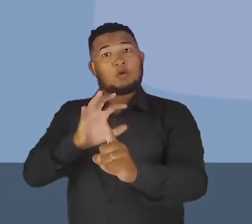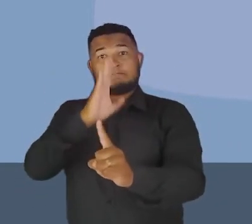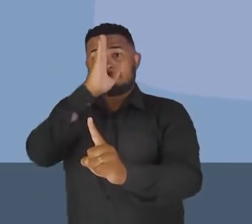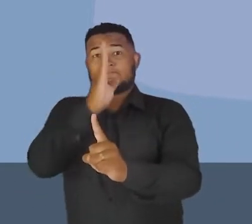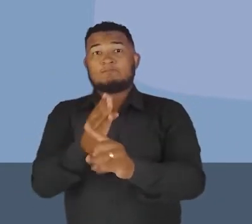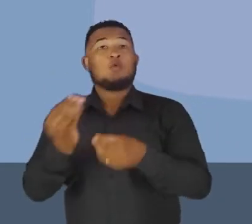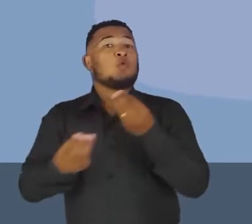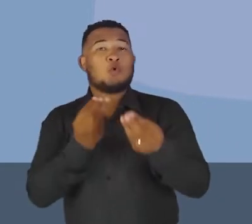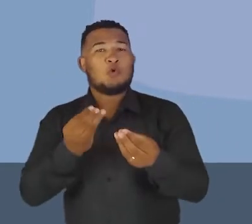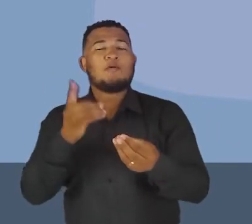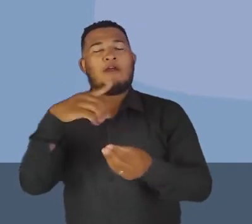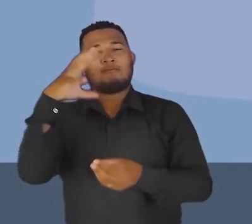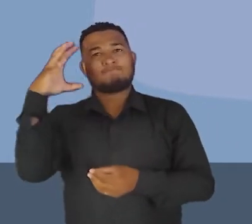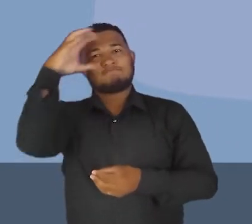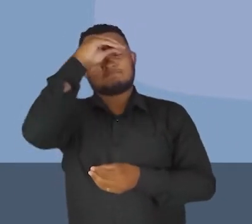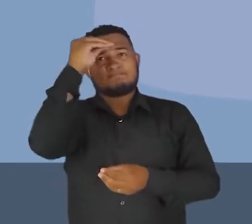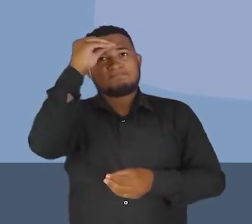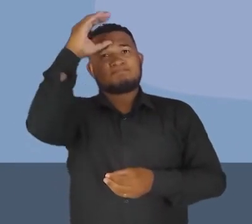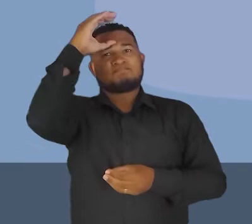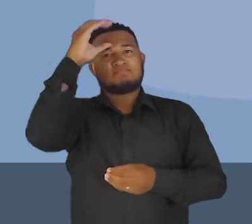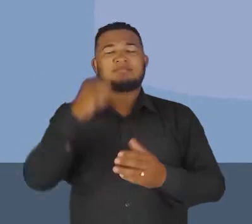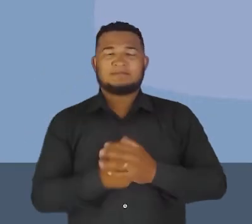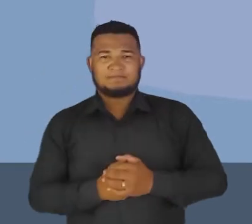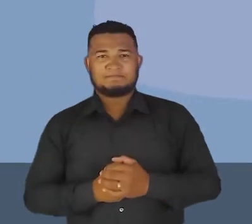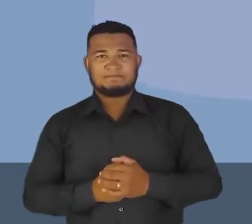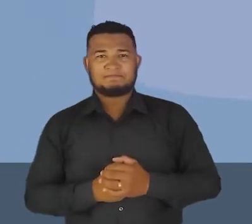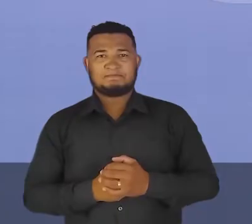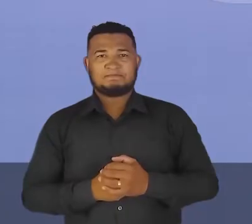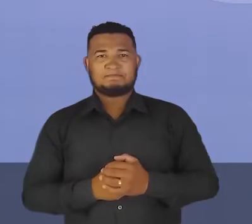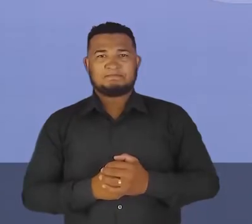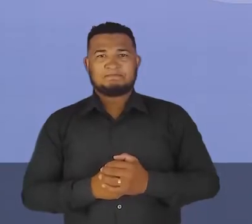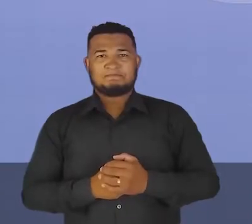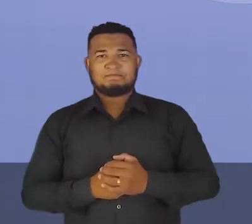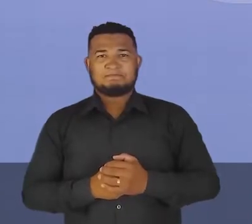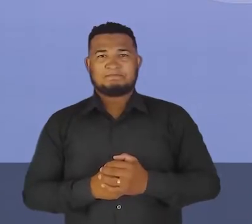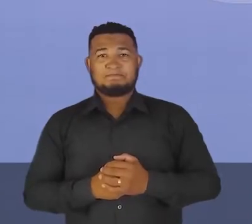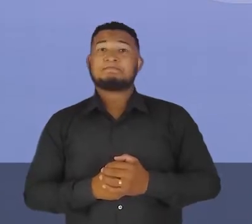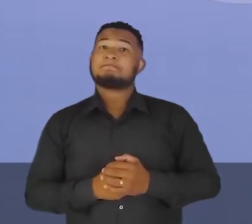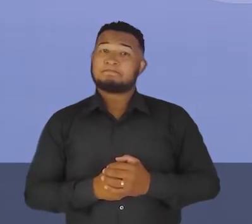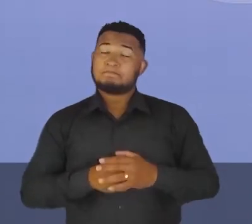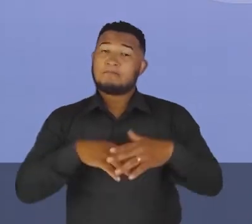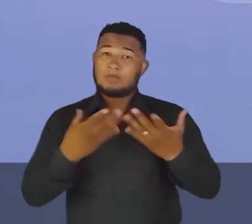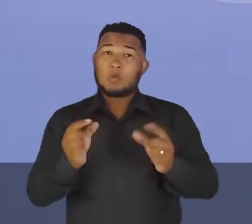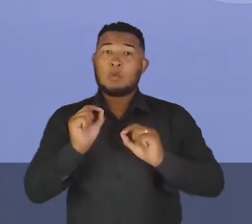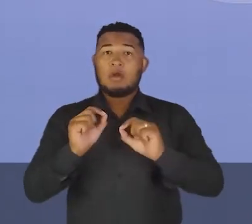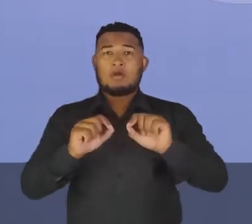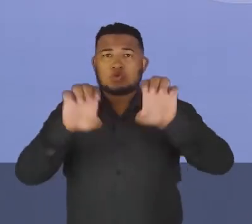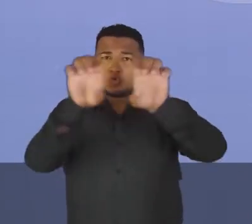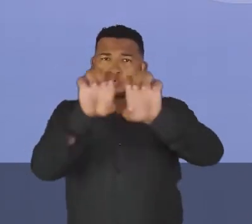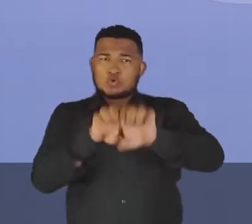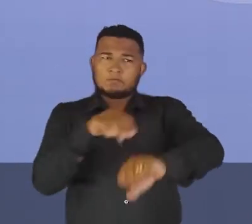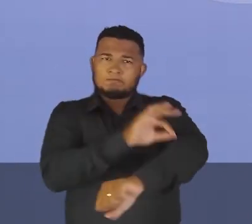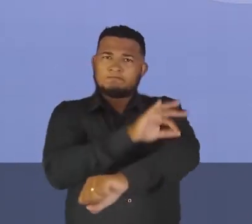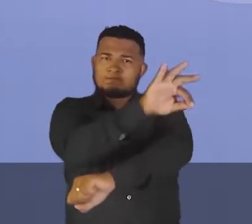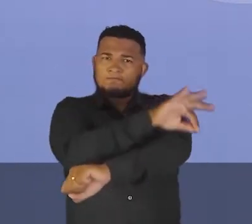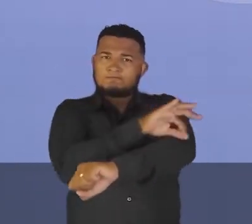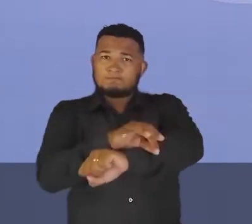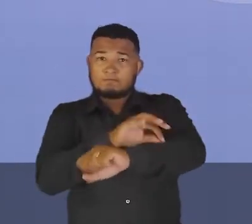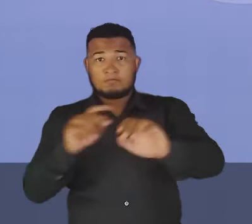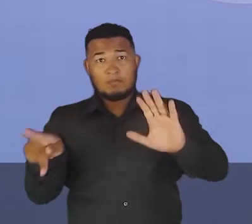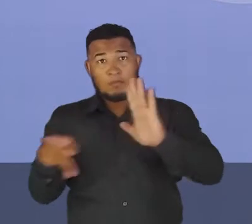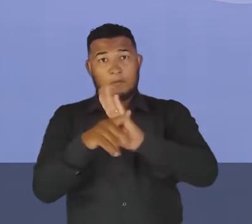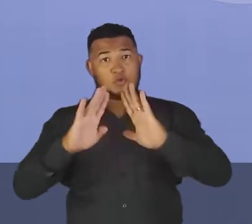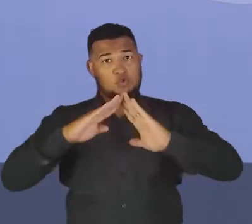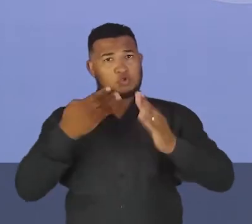no aprendizado, além de favorecer algumas atividades. Olha aqui para mim. A arquitetura de uma escola, ela está diretamente